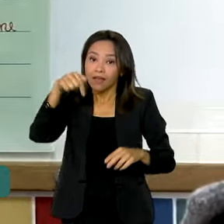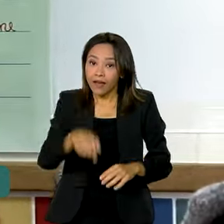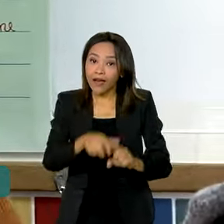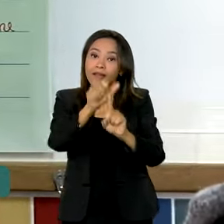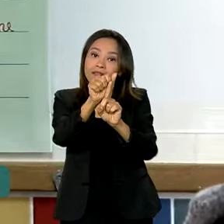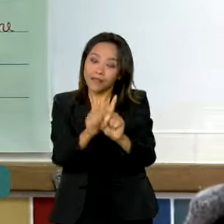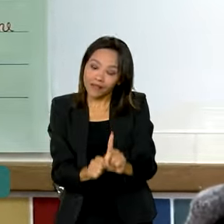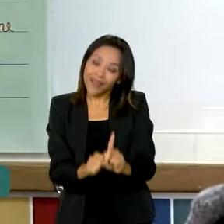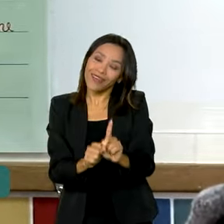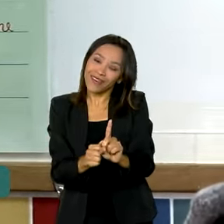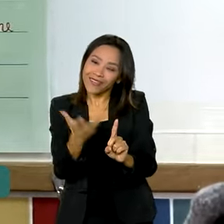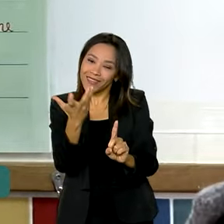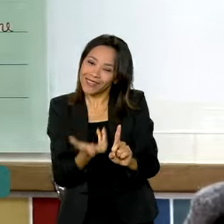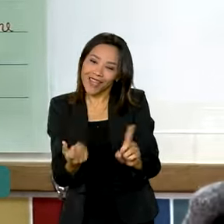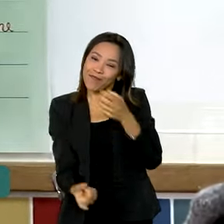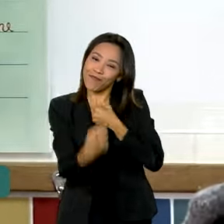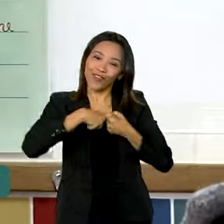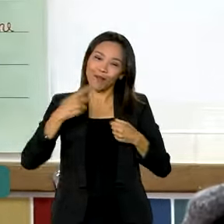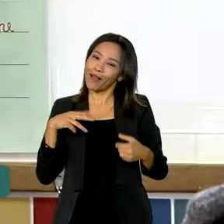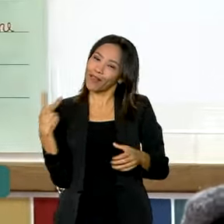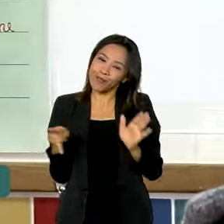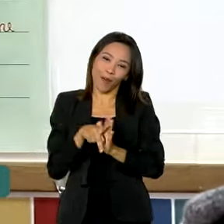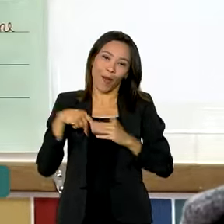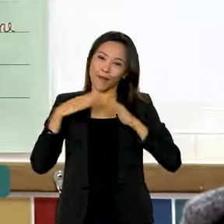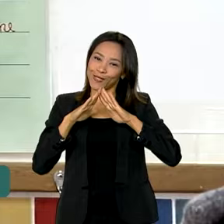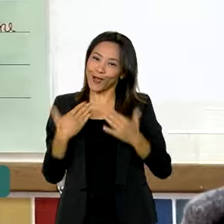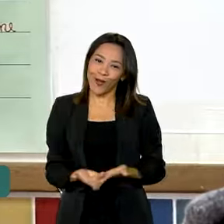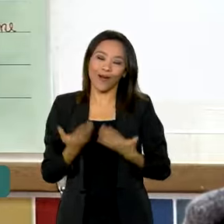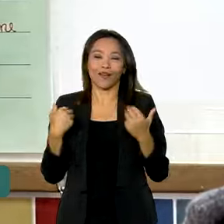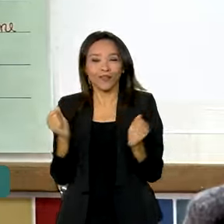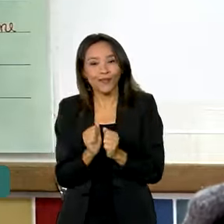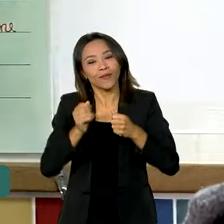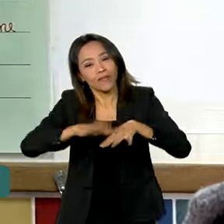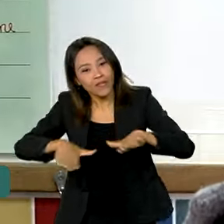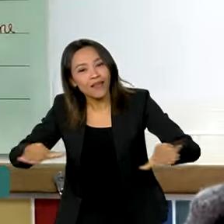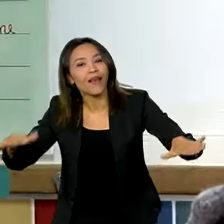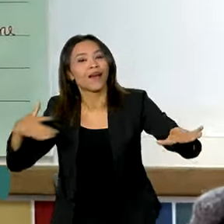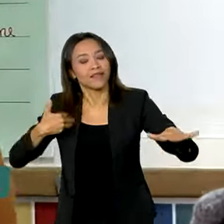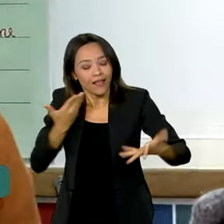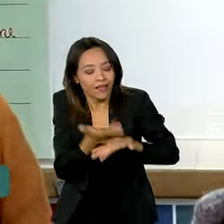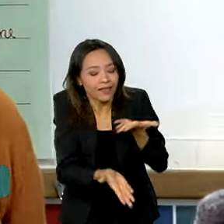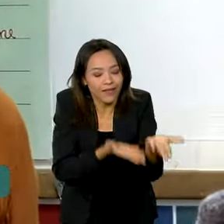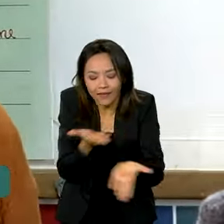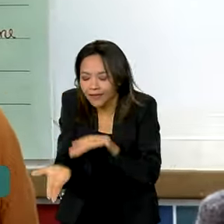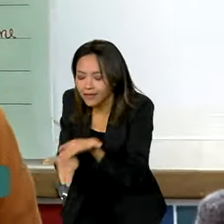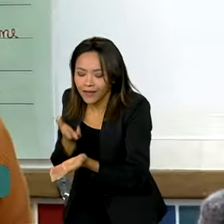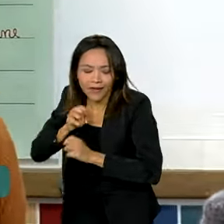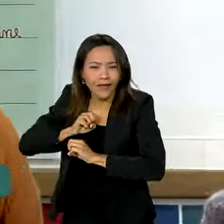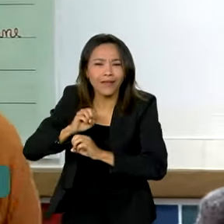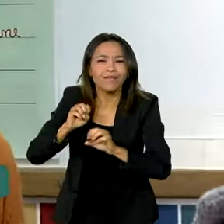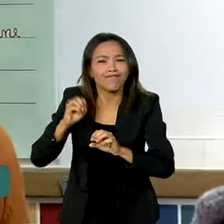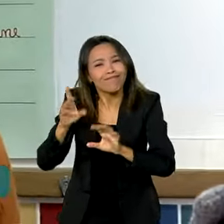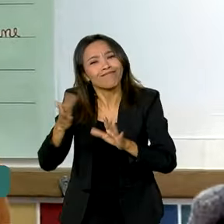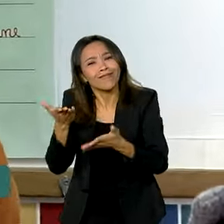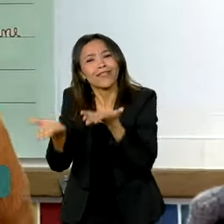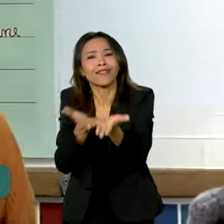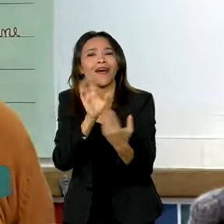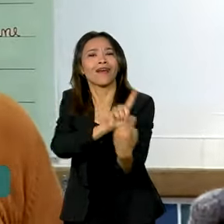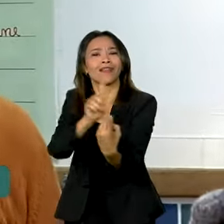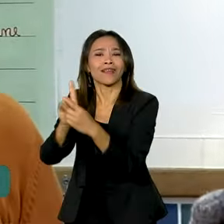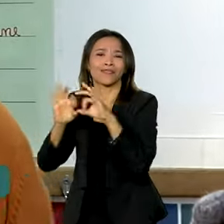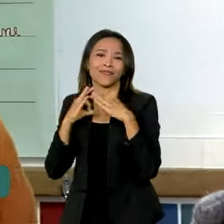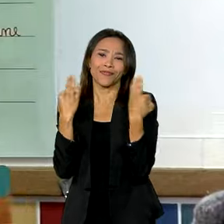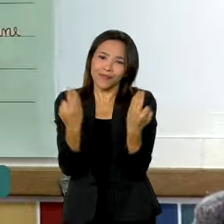mês já queremos estar na nossa escola de volta, com nossas crianças, atendendo nossas famílias. Então, assim, somos bem